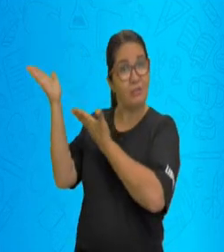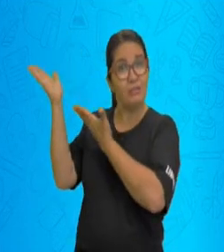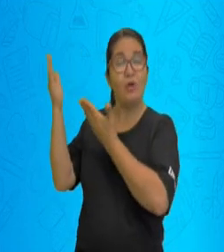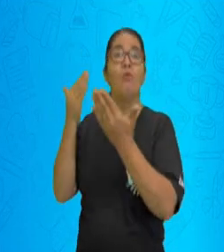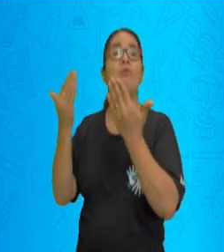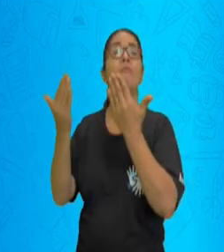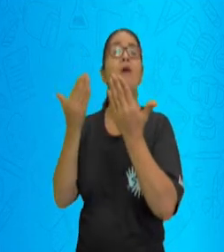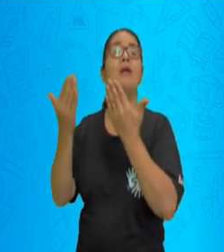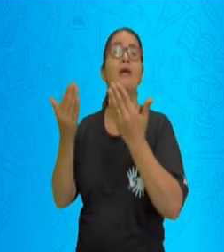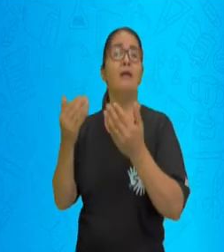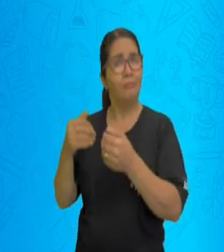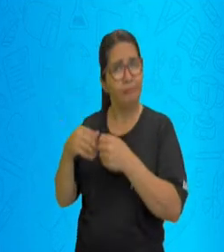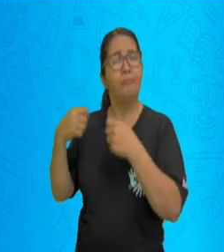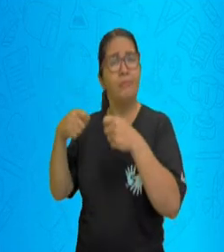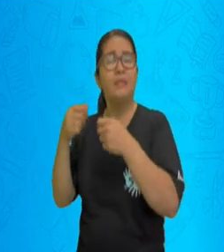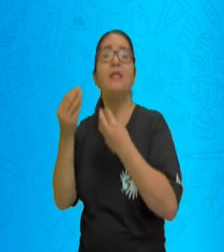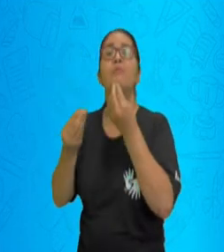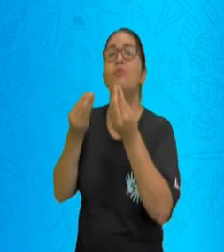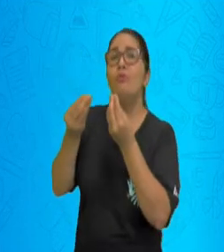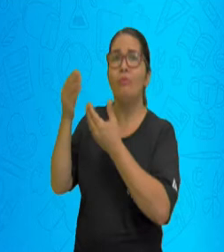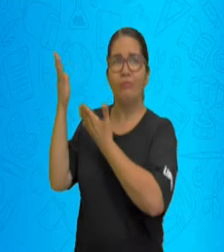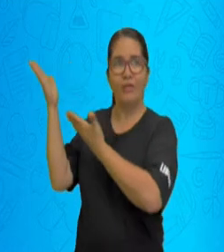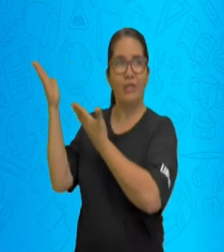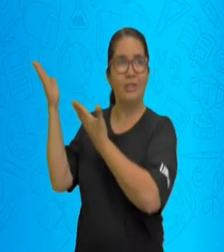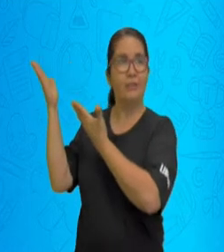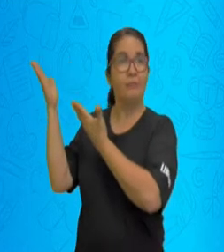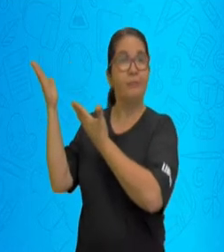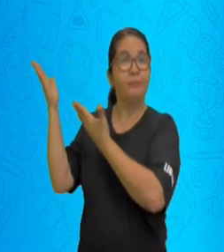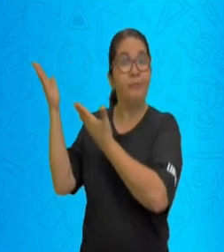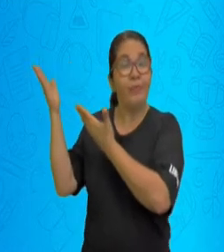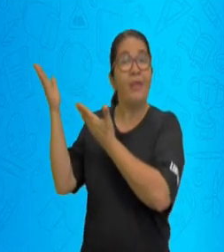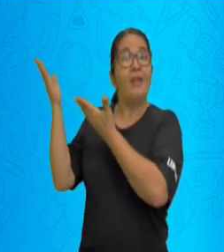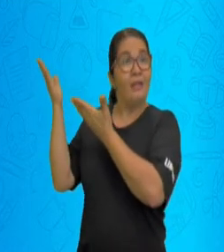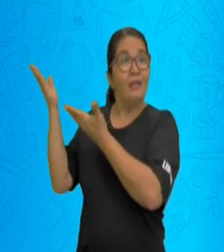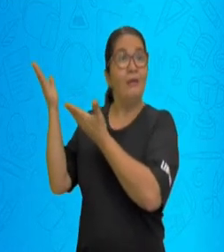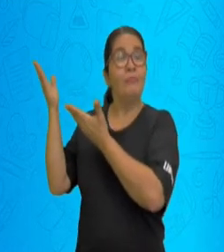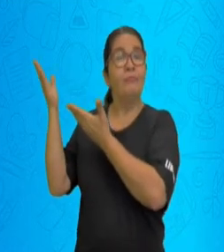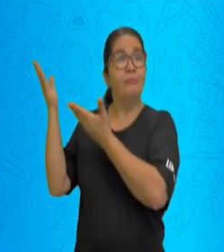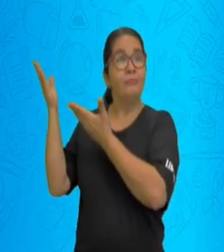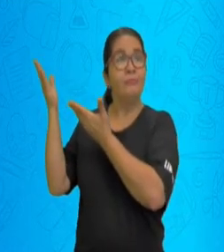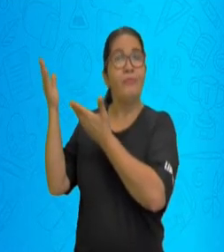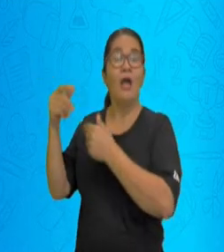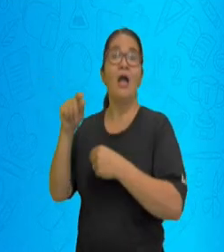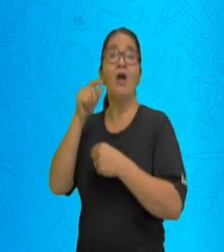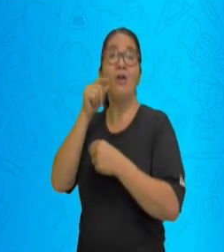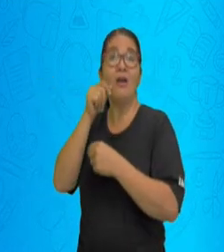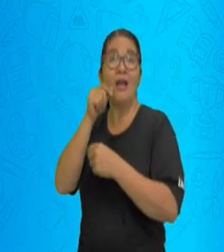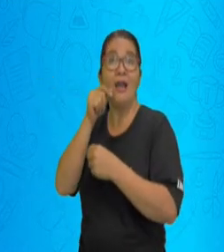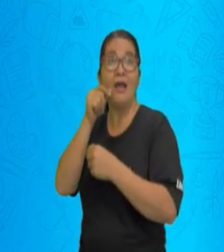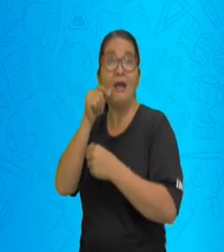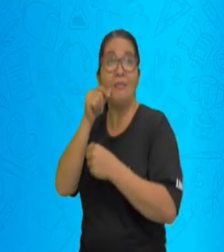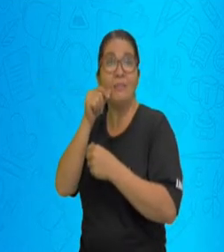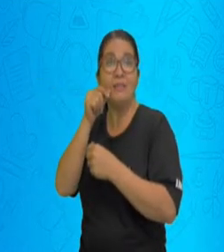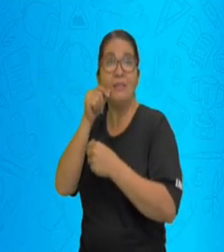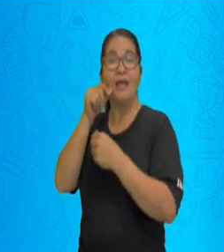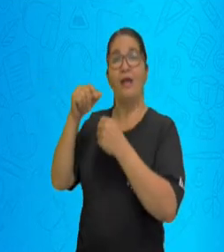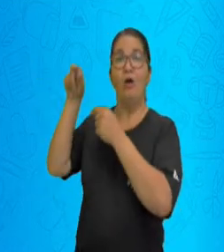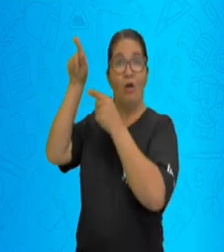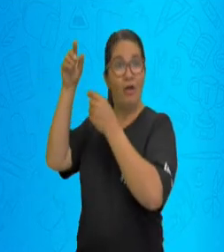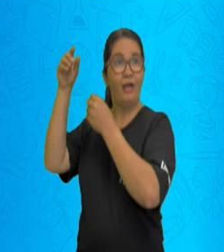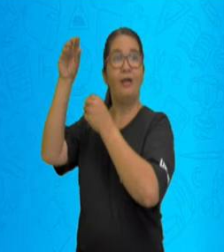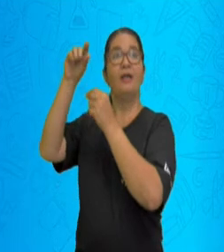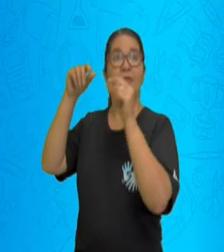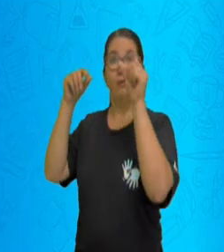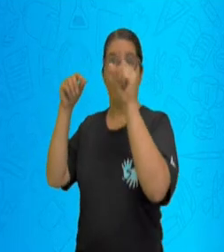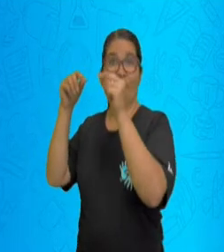comparação entre objetos. Olha só, podemos dizer que esse lápis é igual a este